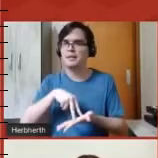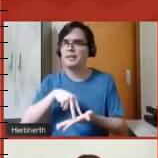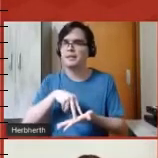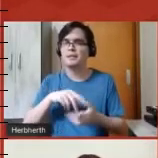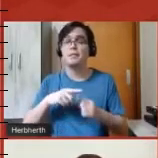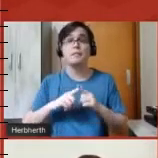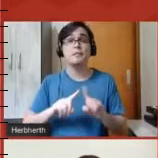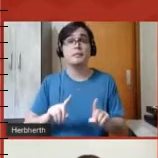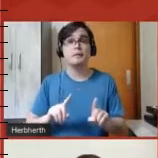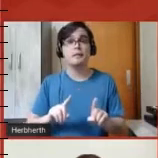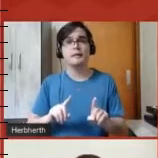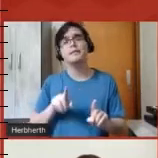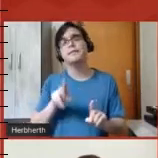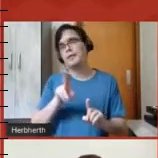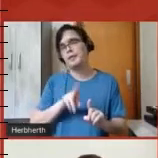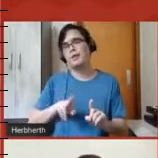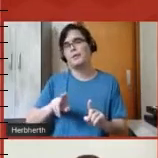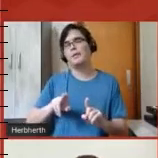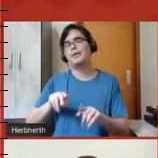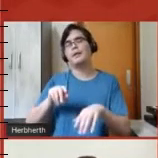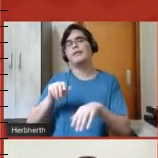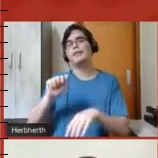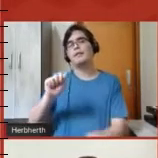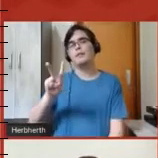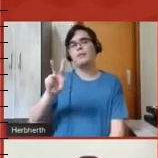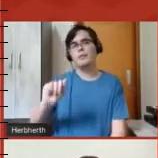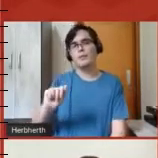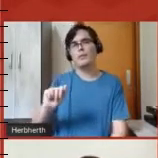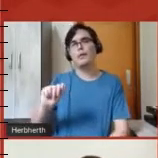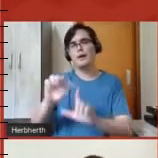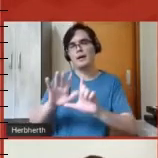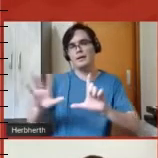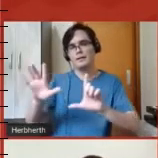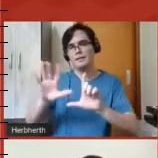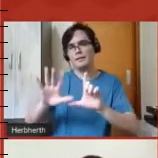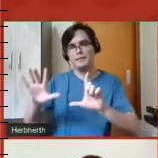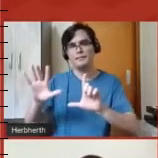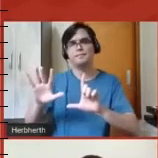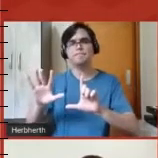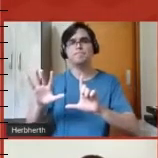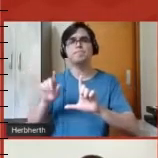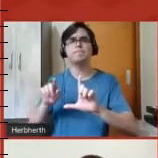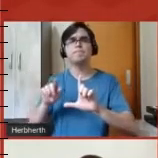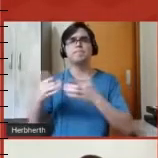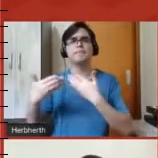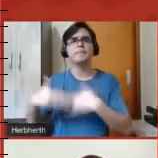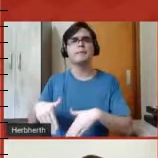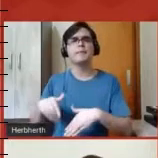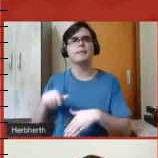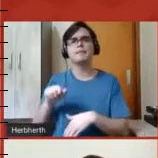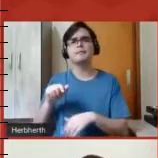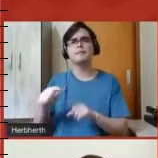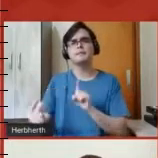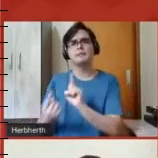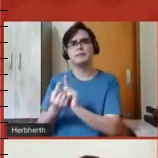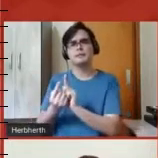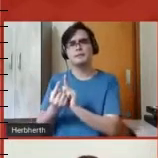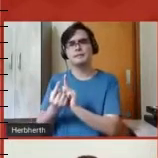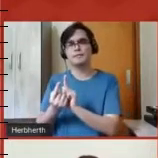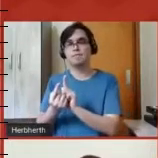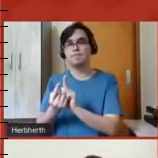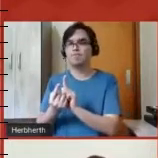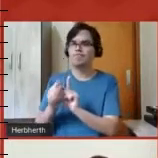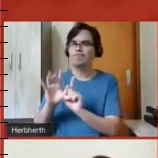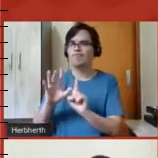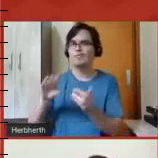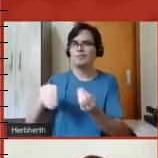ambiente, dentro do AVA, e essas provas, essas avaliações síncronas eram um híbrido